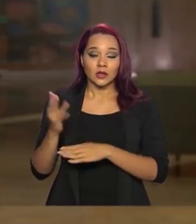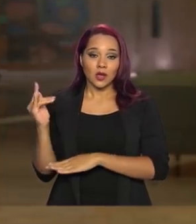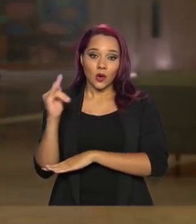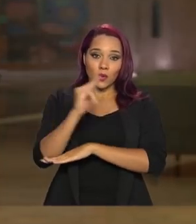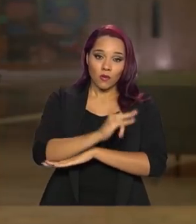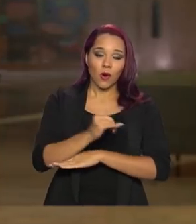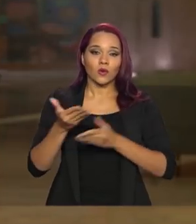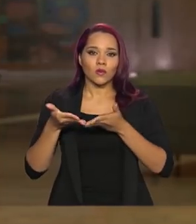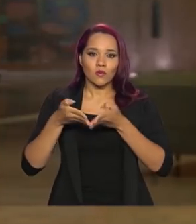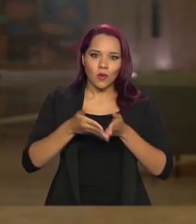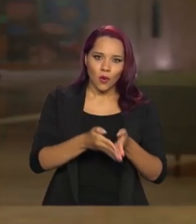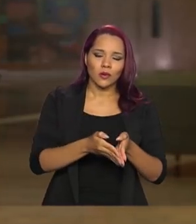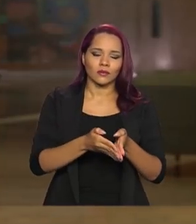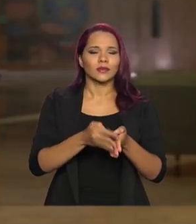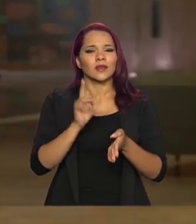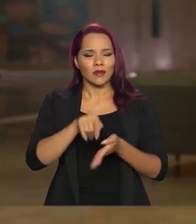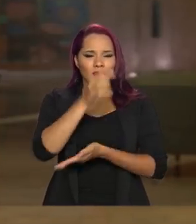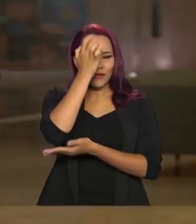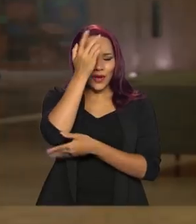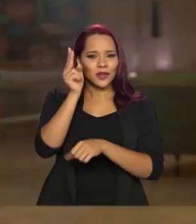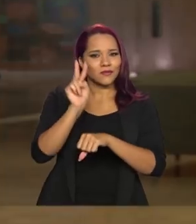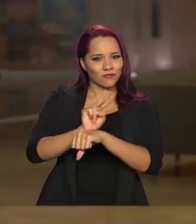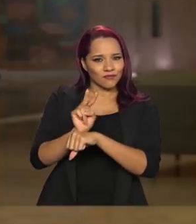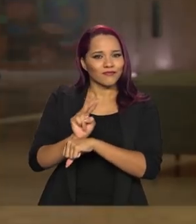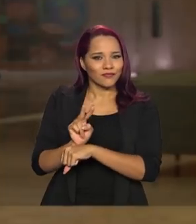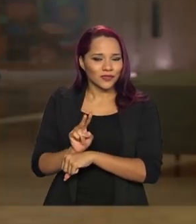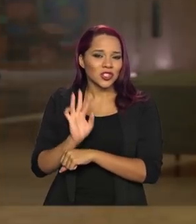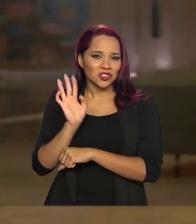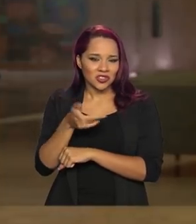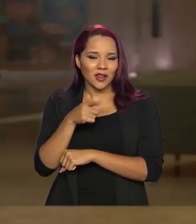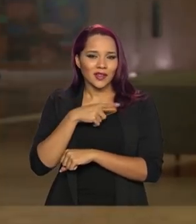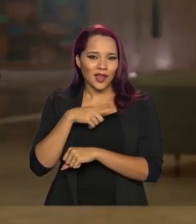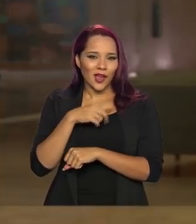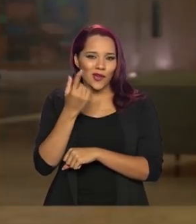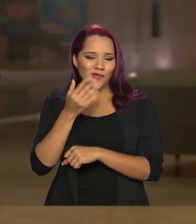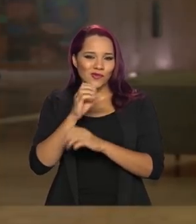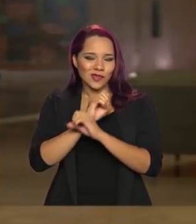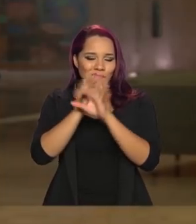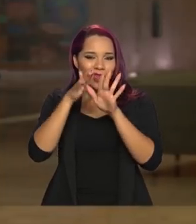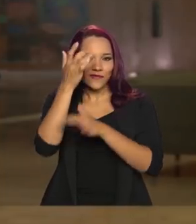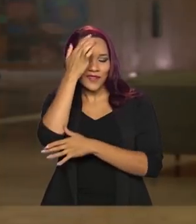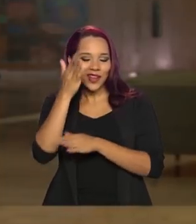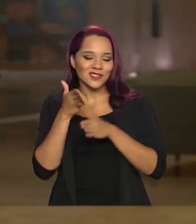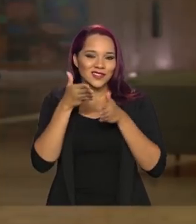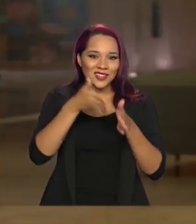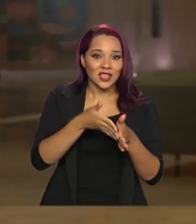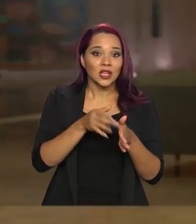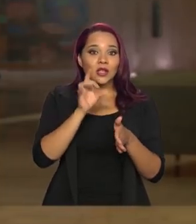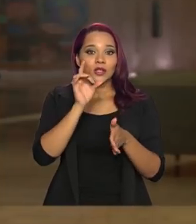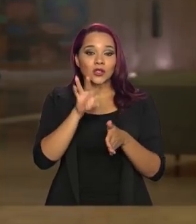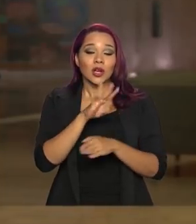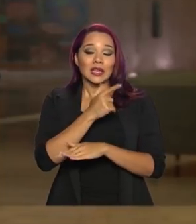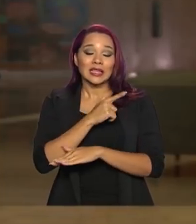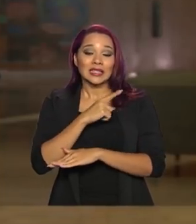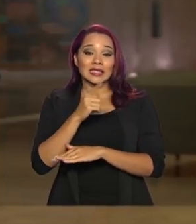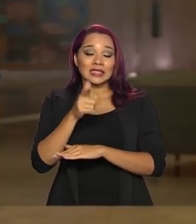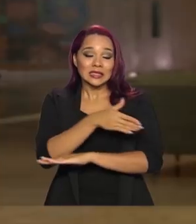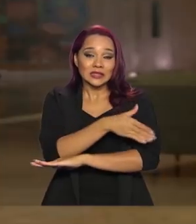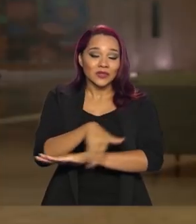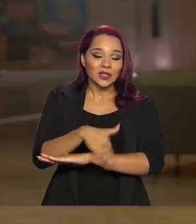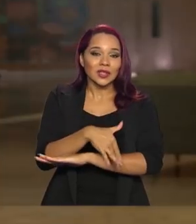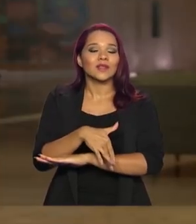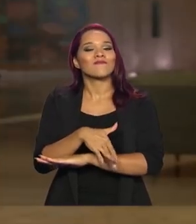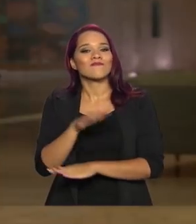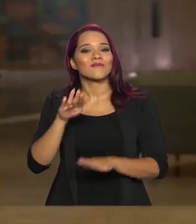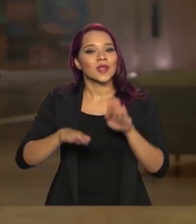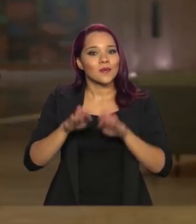os portos, o controle é mais facilitado, já que é uma via mais clara de chegada. Em relação às fronteiras terrestres, depende